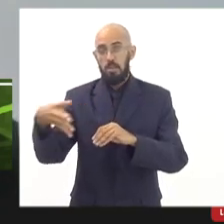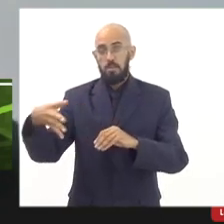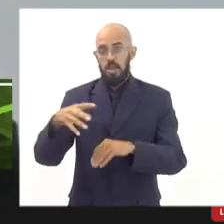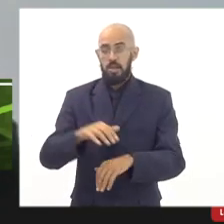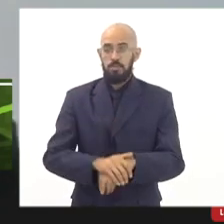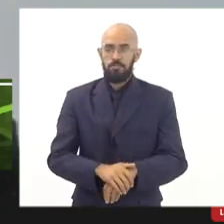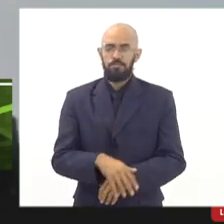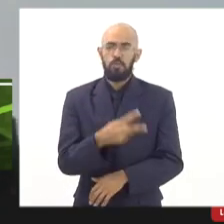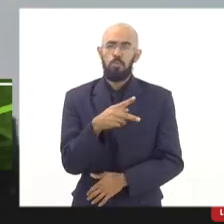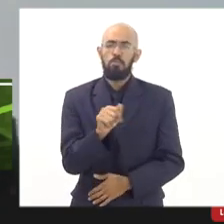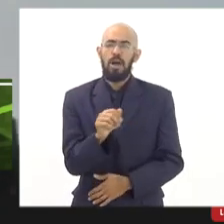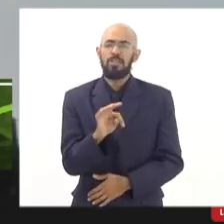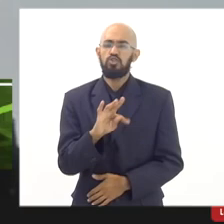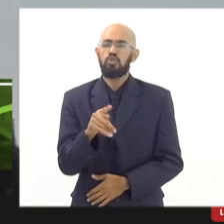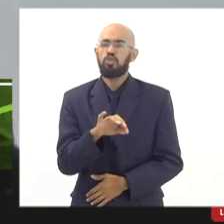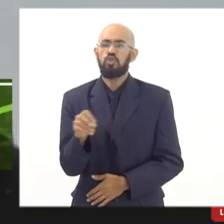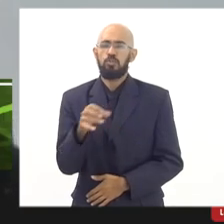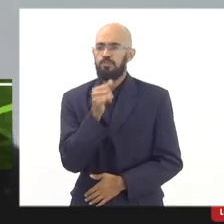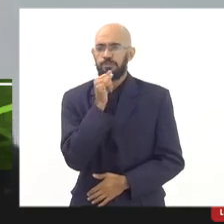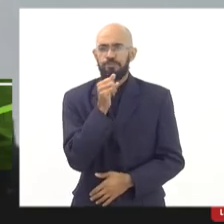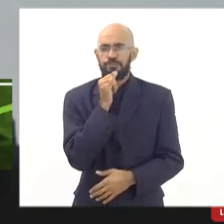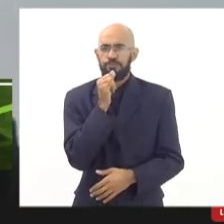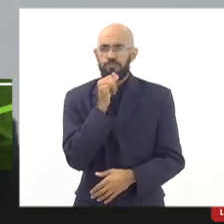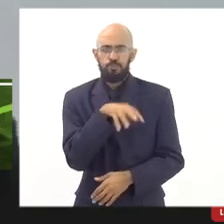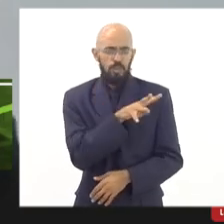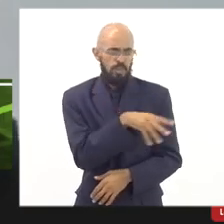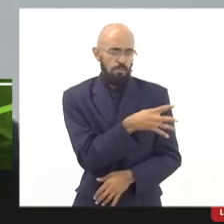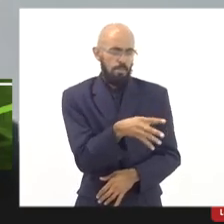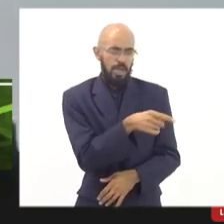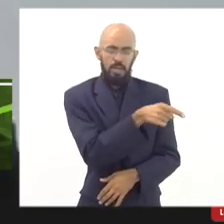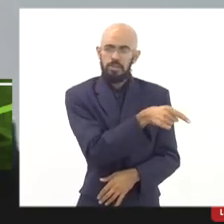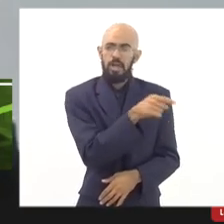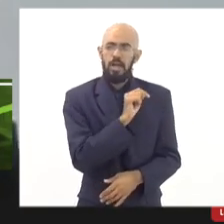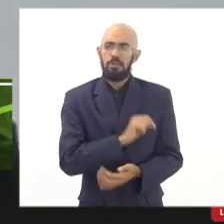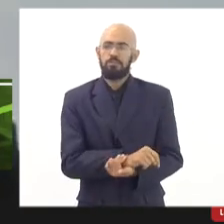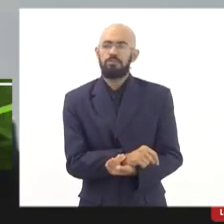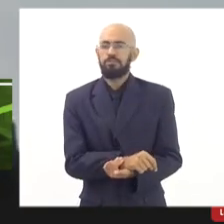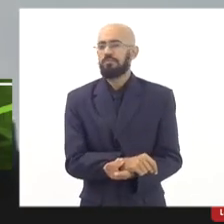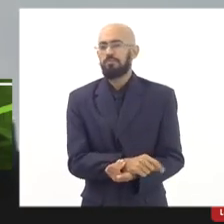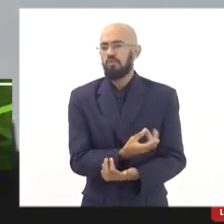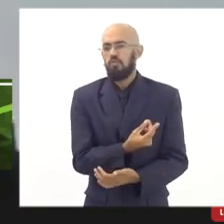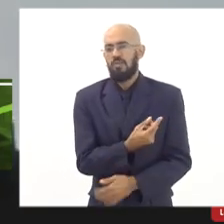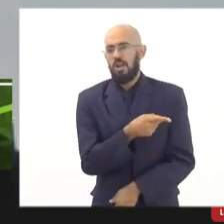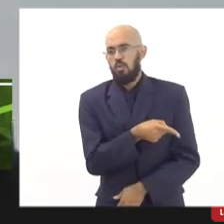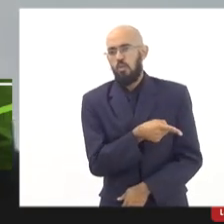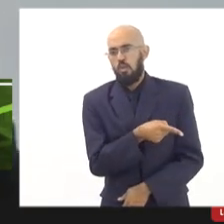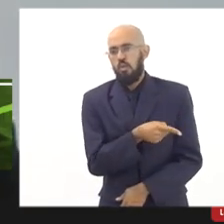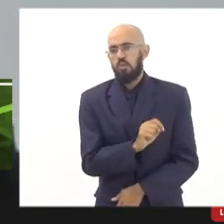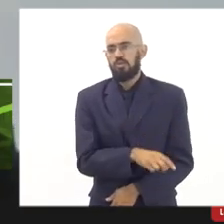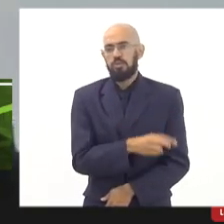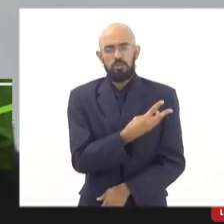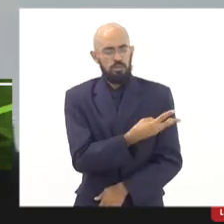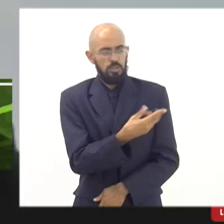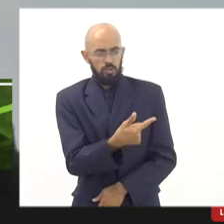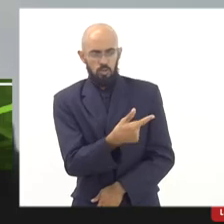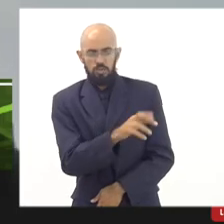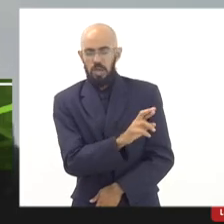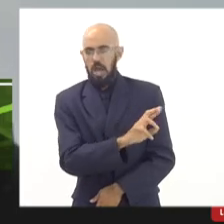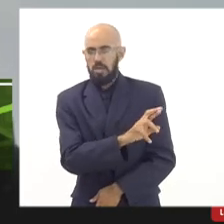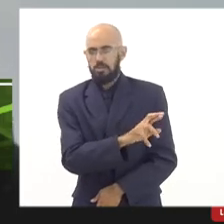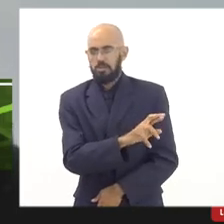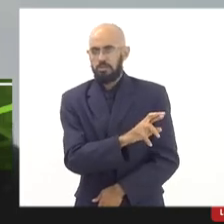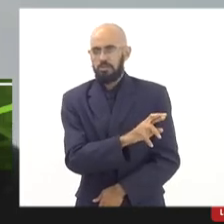acrescentem a tabela FGV está colocando fixando um balão de R$ 32,00.